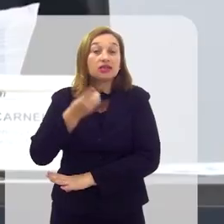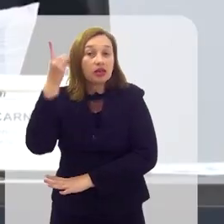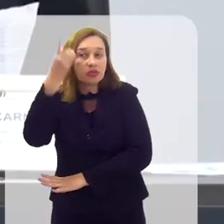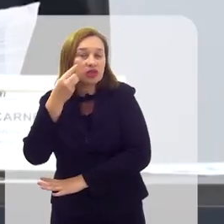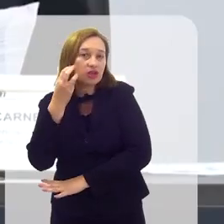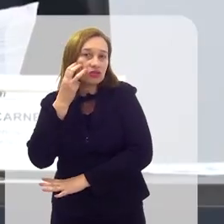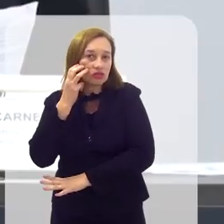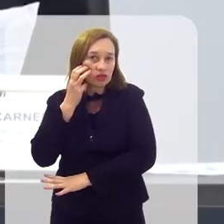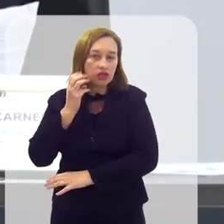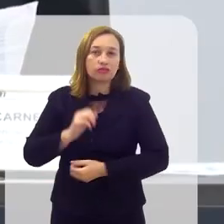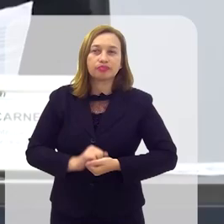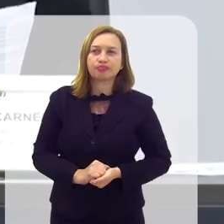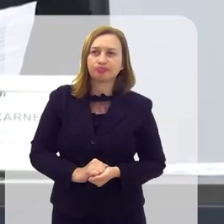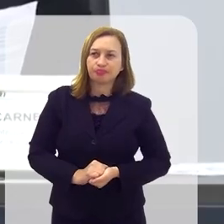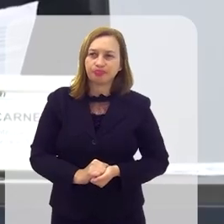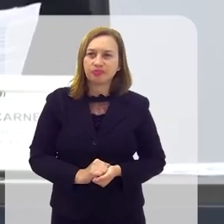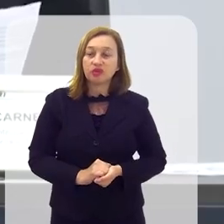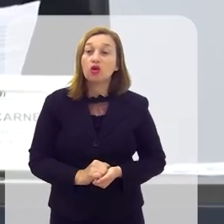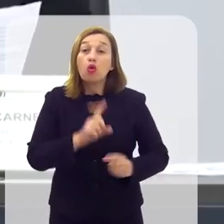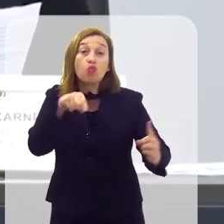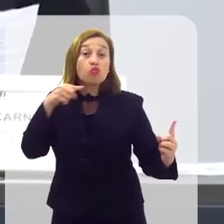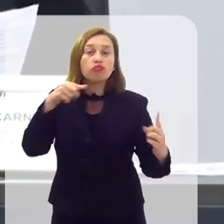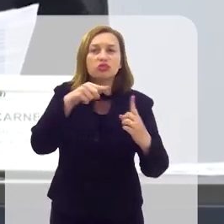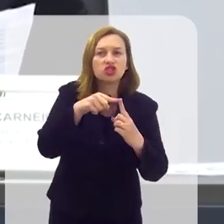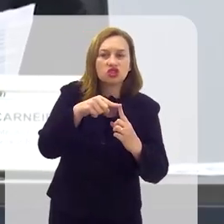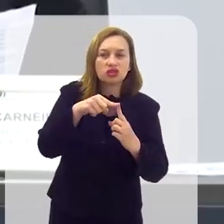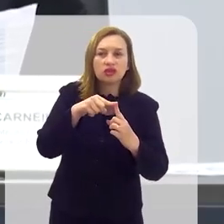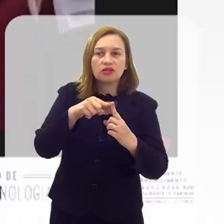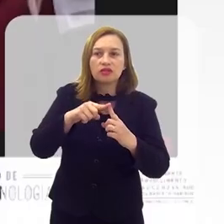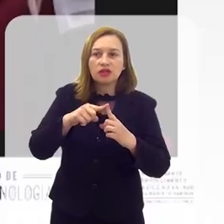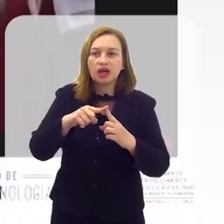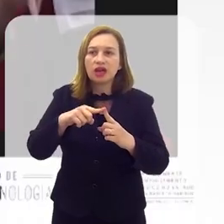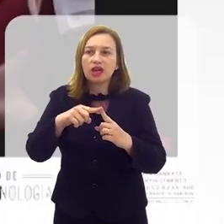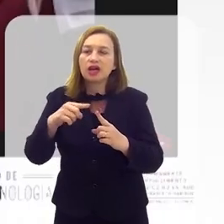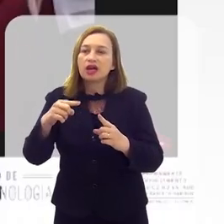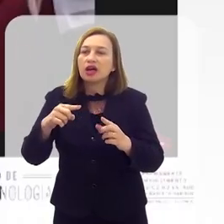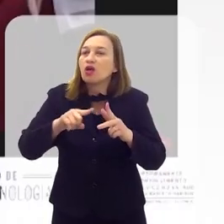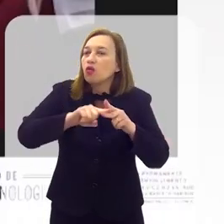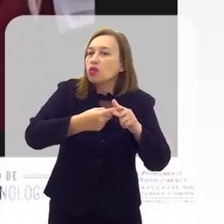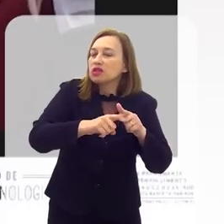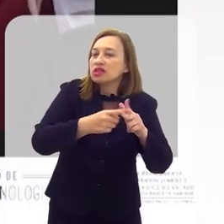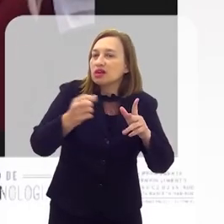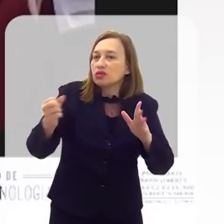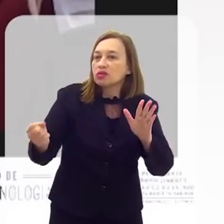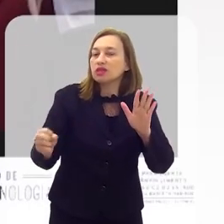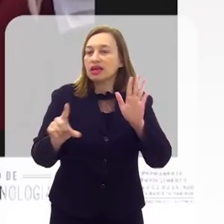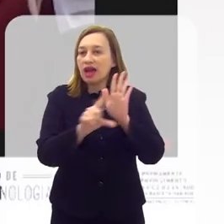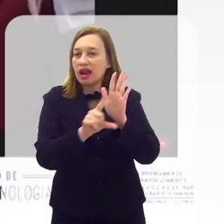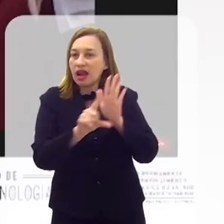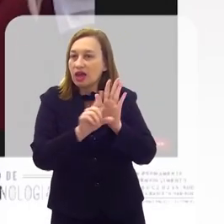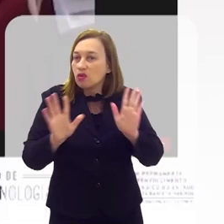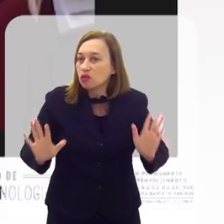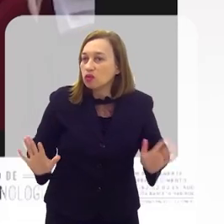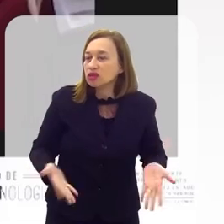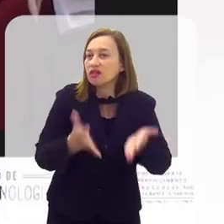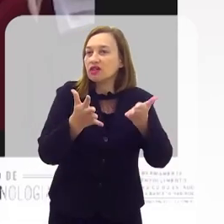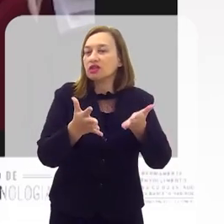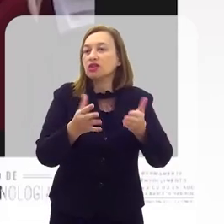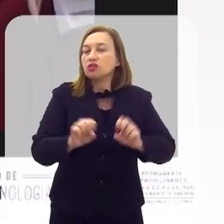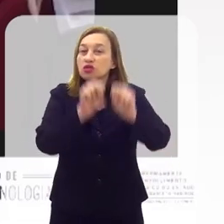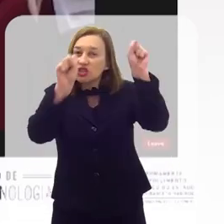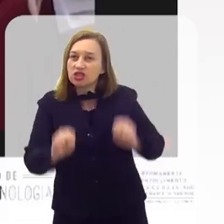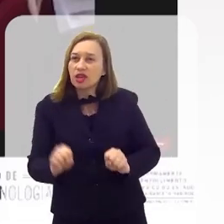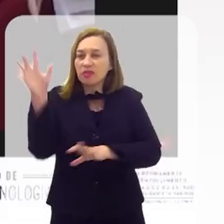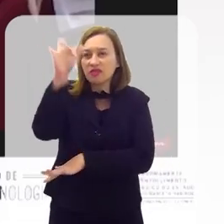presidida na época pelo deputado estadual Valdeque Carneiro. O objetivo era atualizar a lei estadual com os